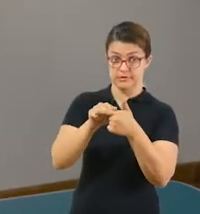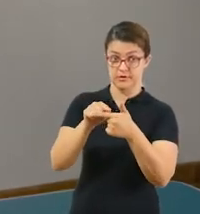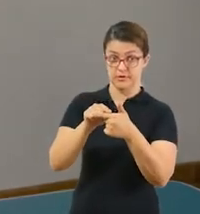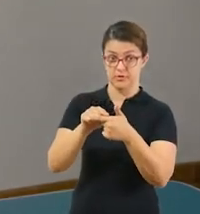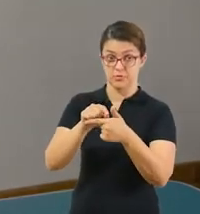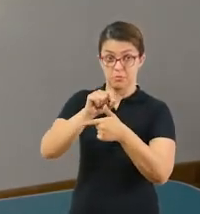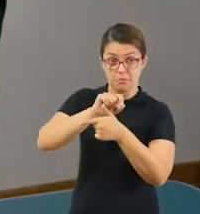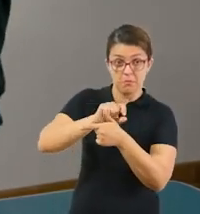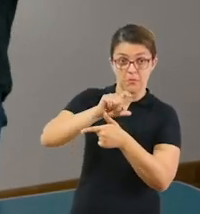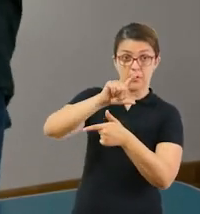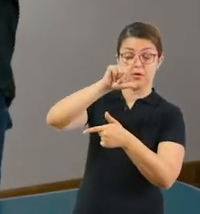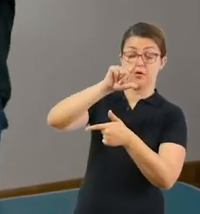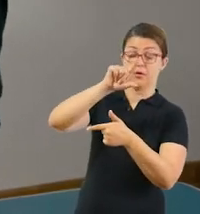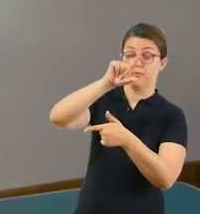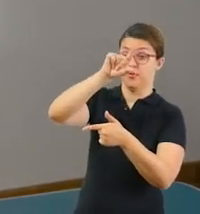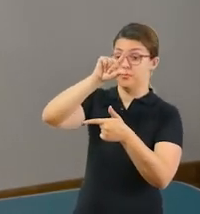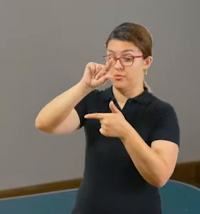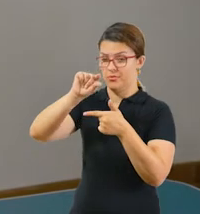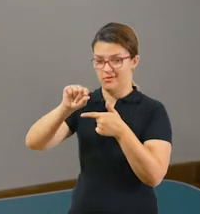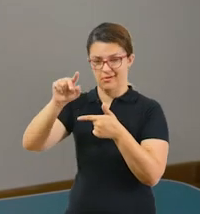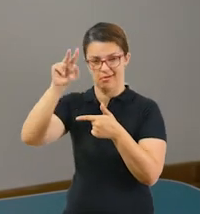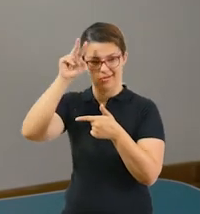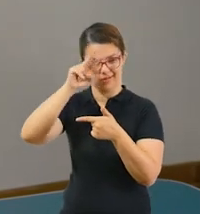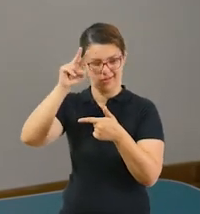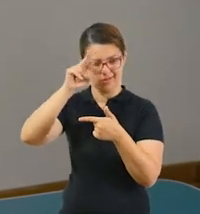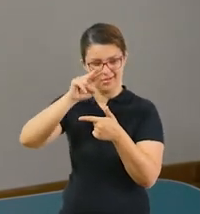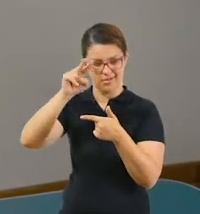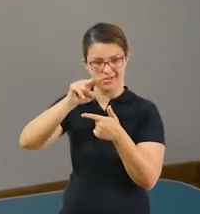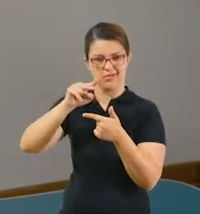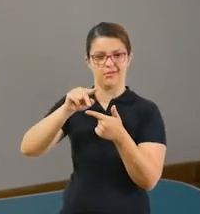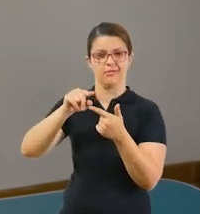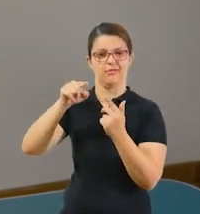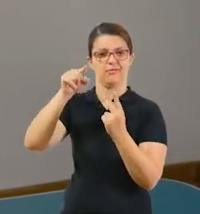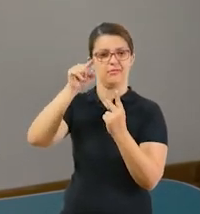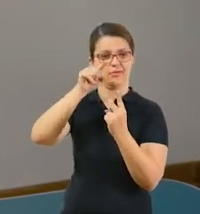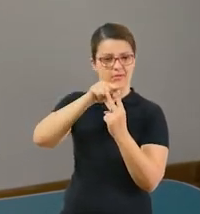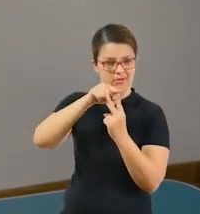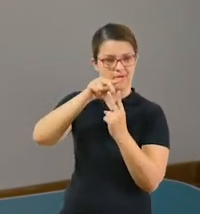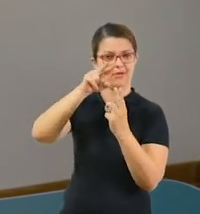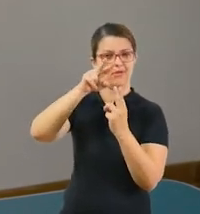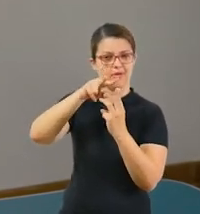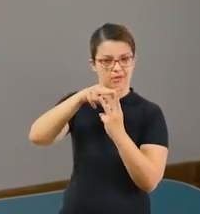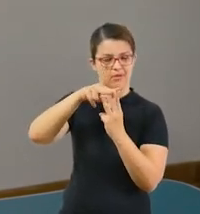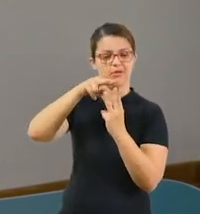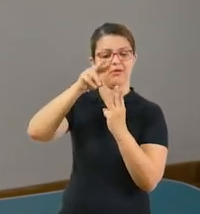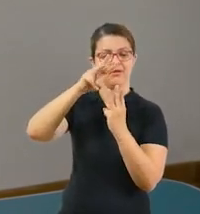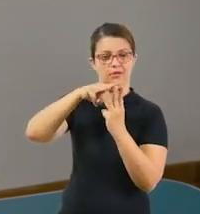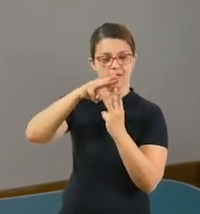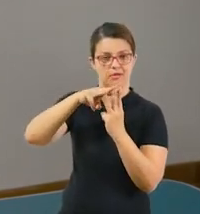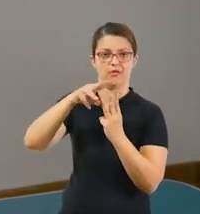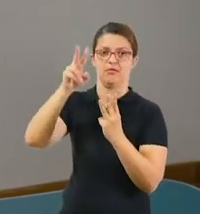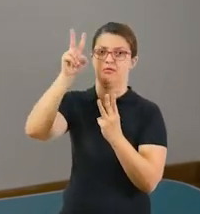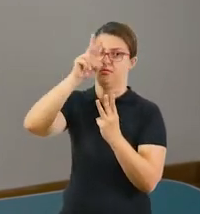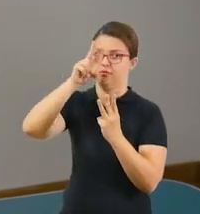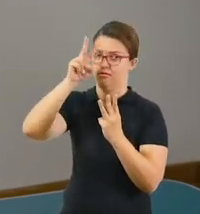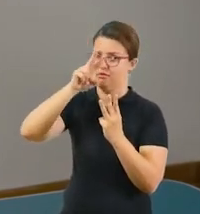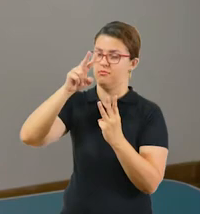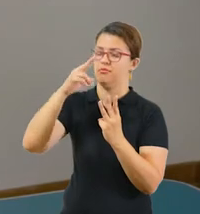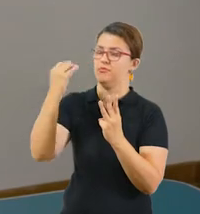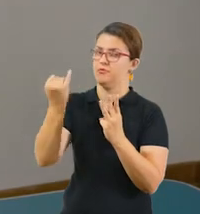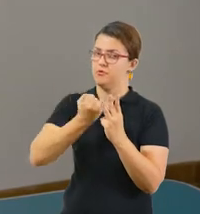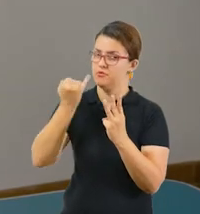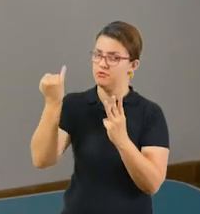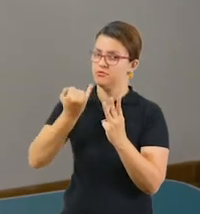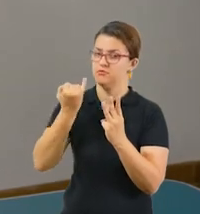número para o menor, lembrando lá, da casinha da centena, da dezena e da unidade. Isso é primordial para que vocês